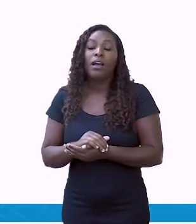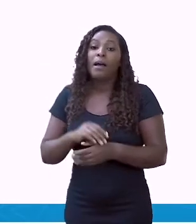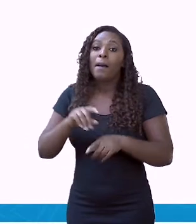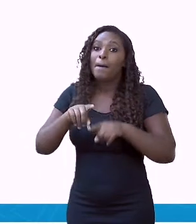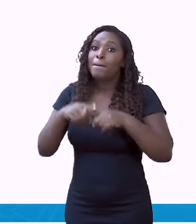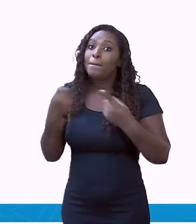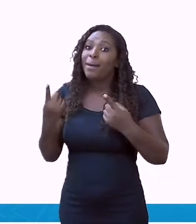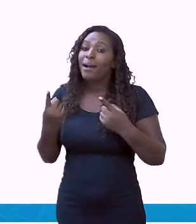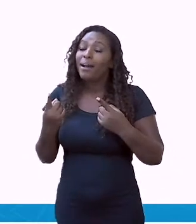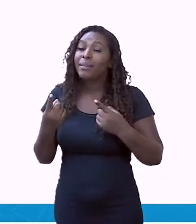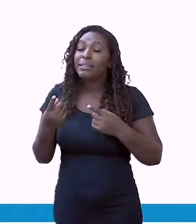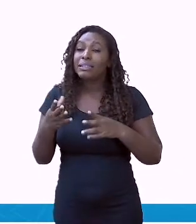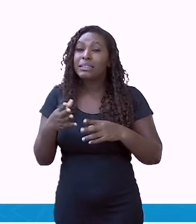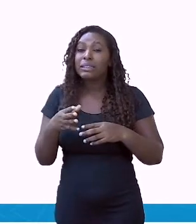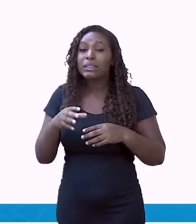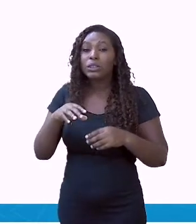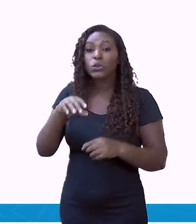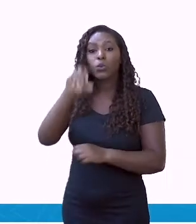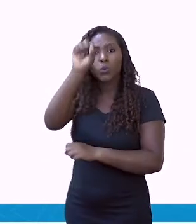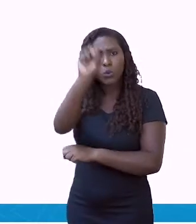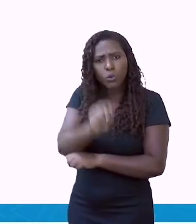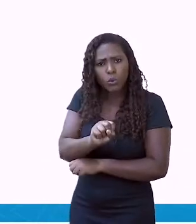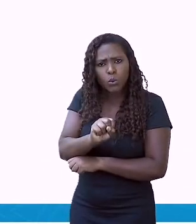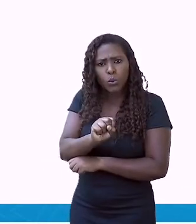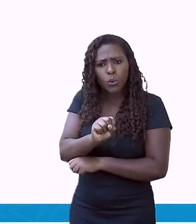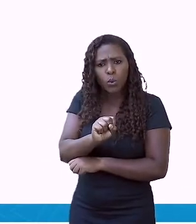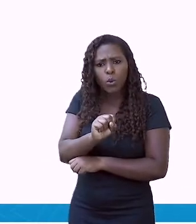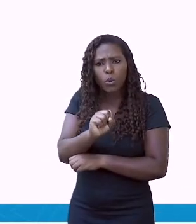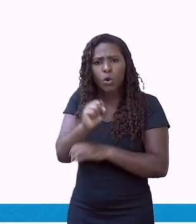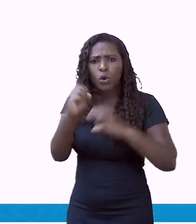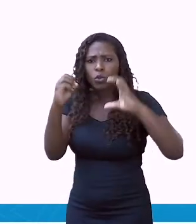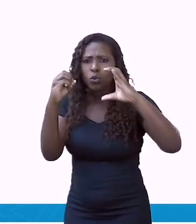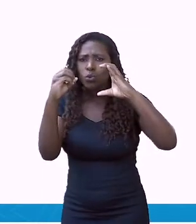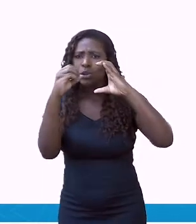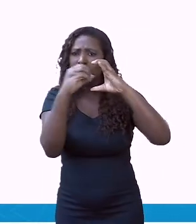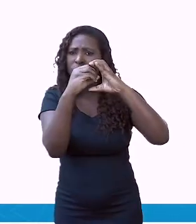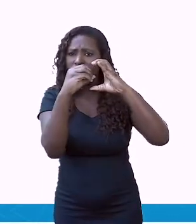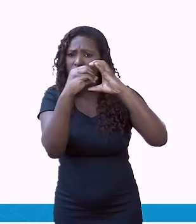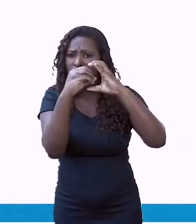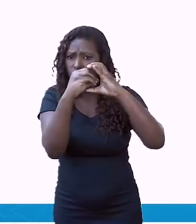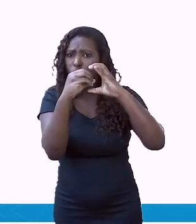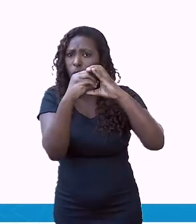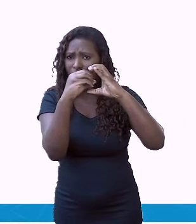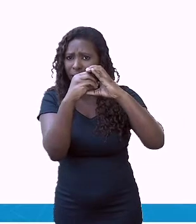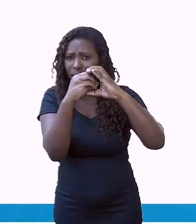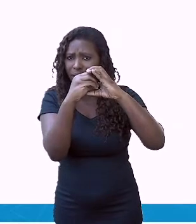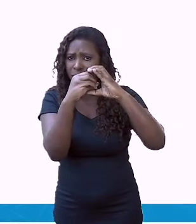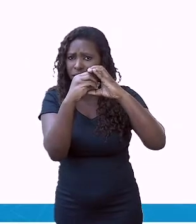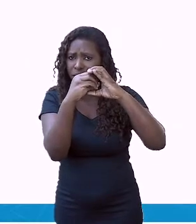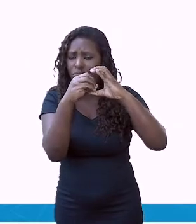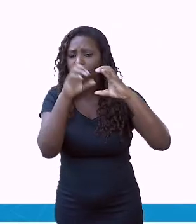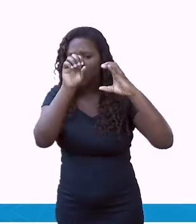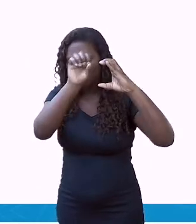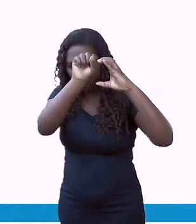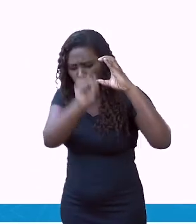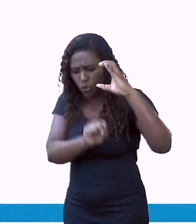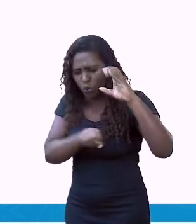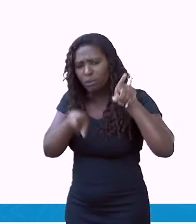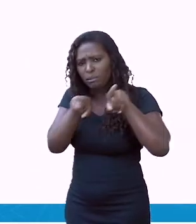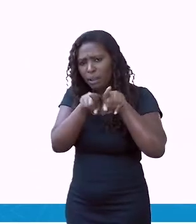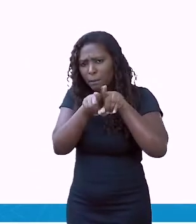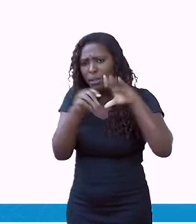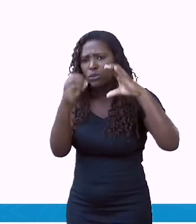Sul, no Centro-Oeste, já é uma mão de obra especializada, é uma agricultura